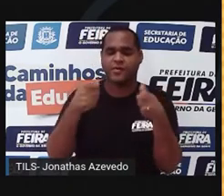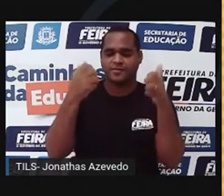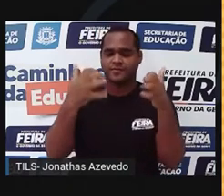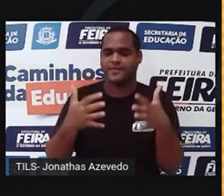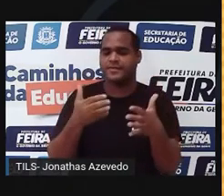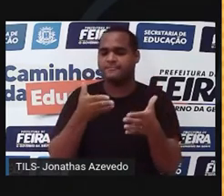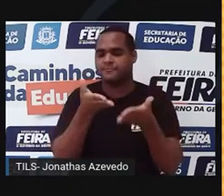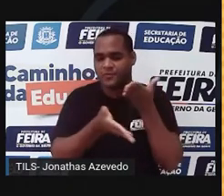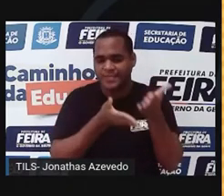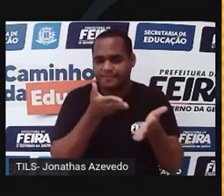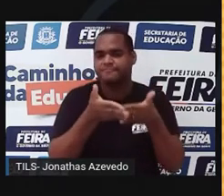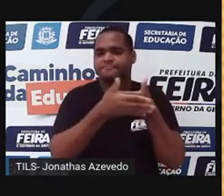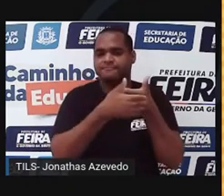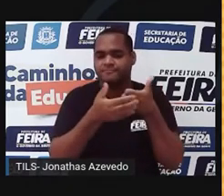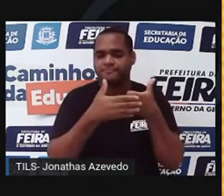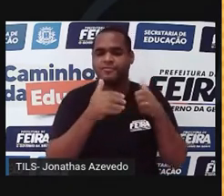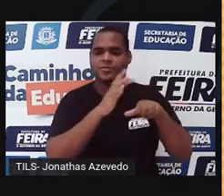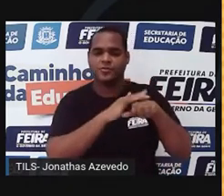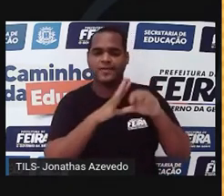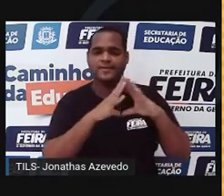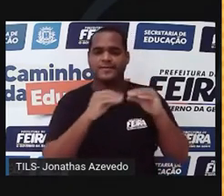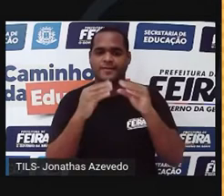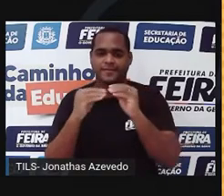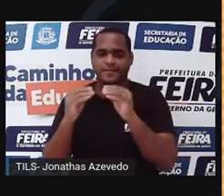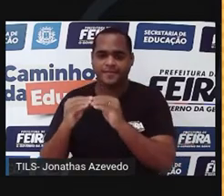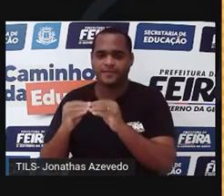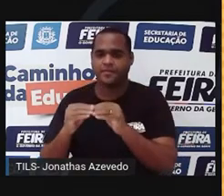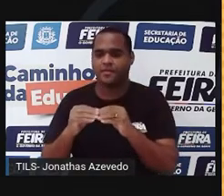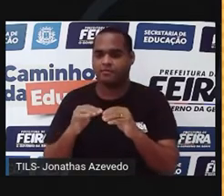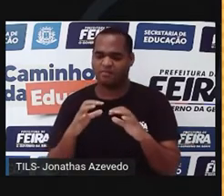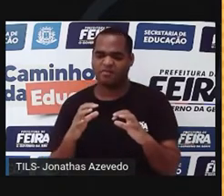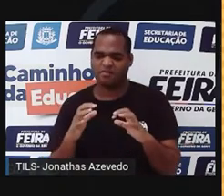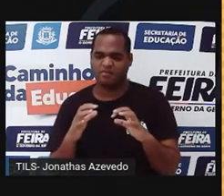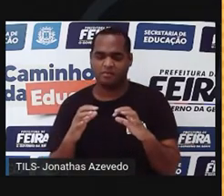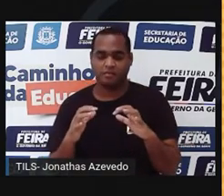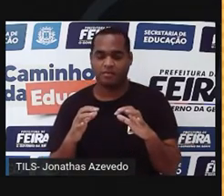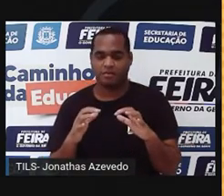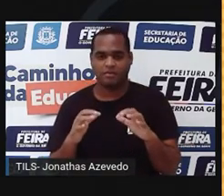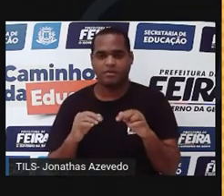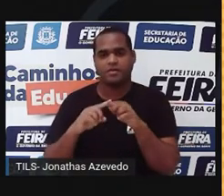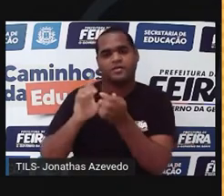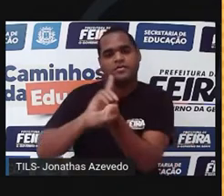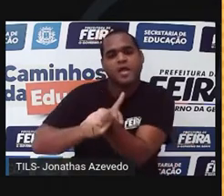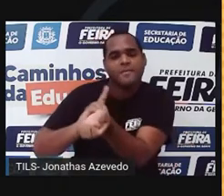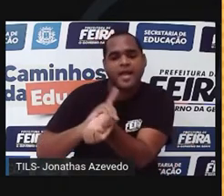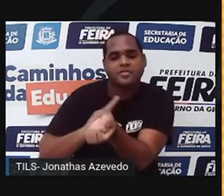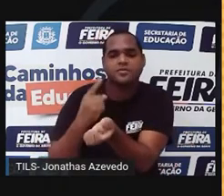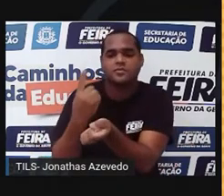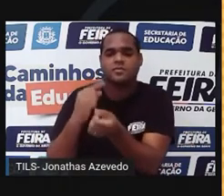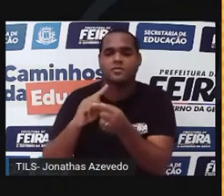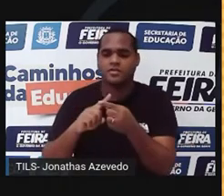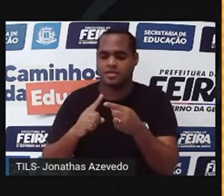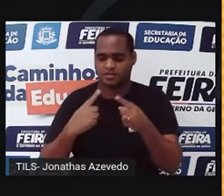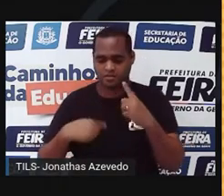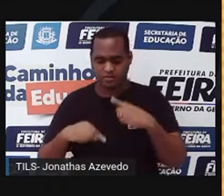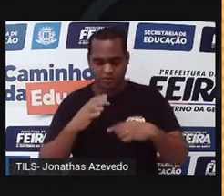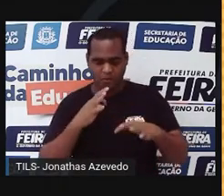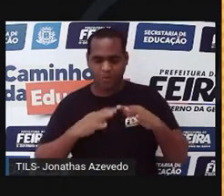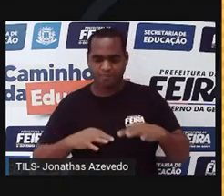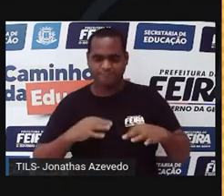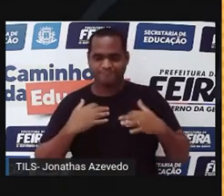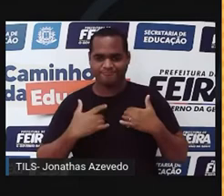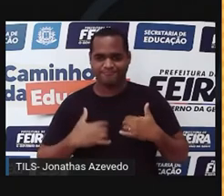tratar e curar doenças importantes, como o mal de Parkinson, diabetes do tipo 1 e distrofias musculares.